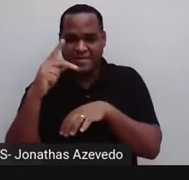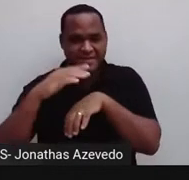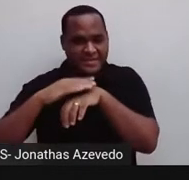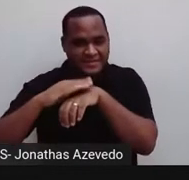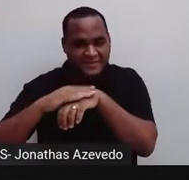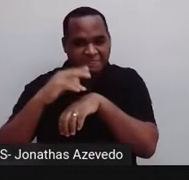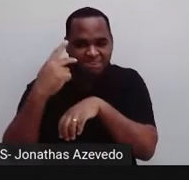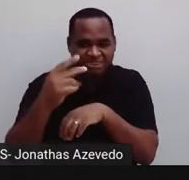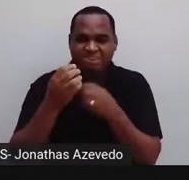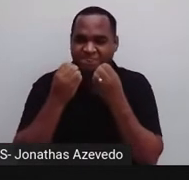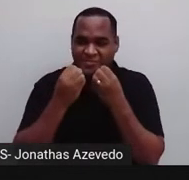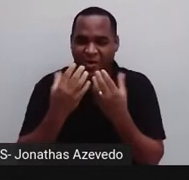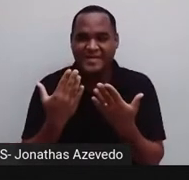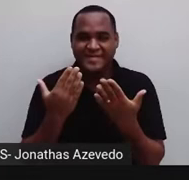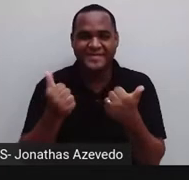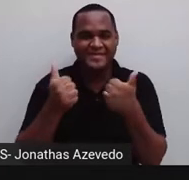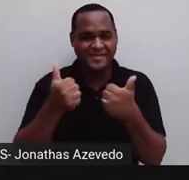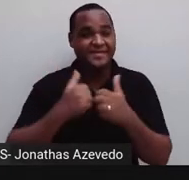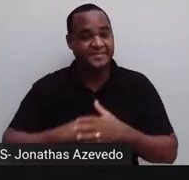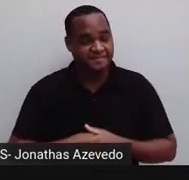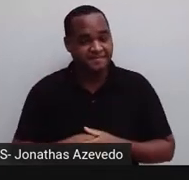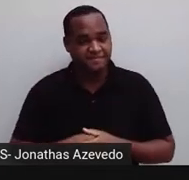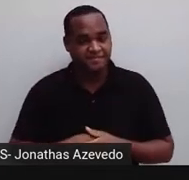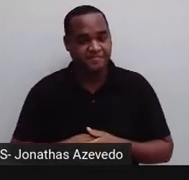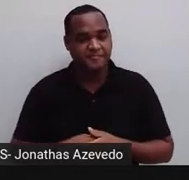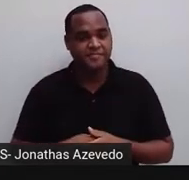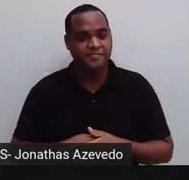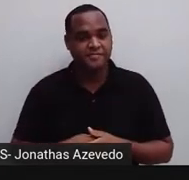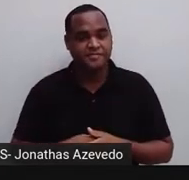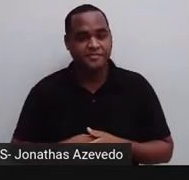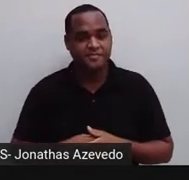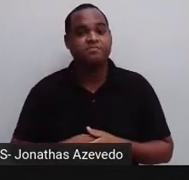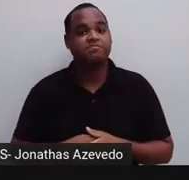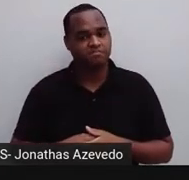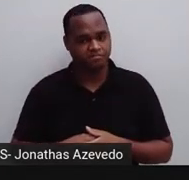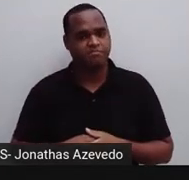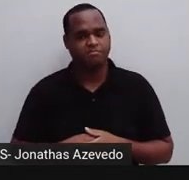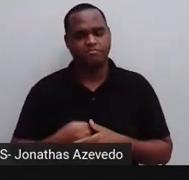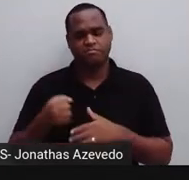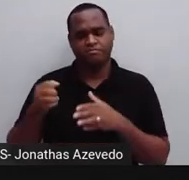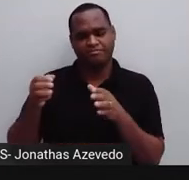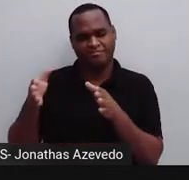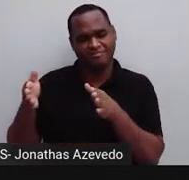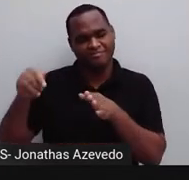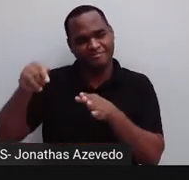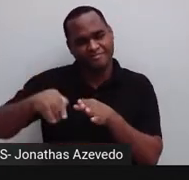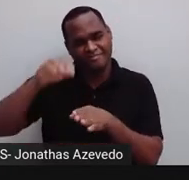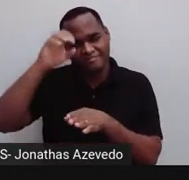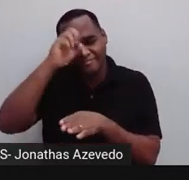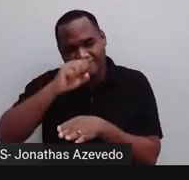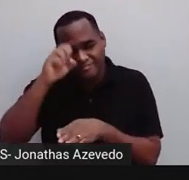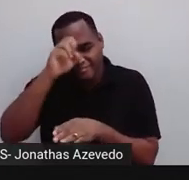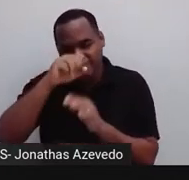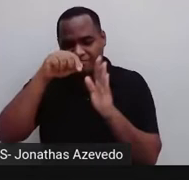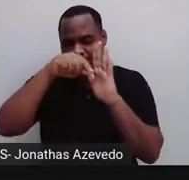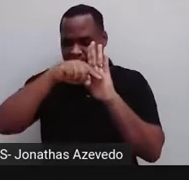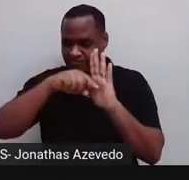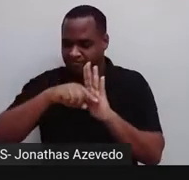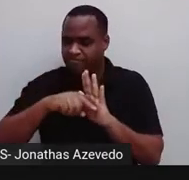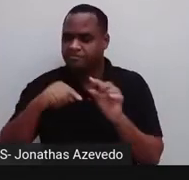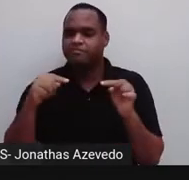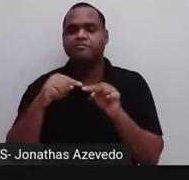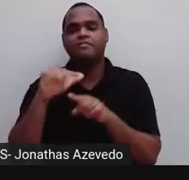de você mesmo, tá bom? Então, um momento desse de avaliação, geralmente aparecia ali